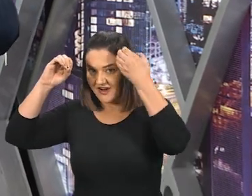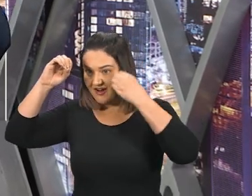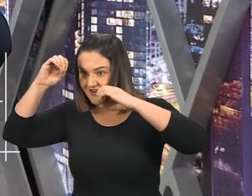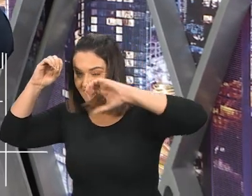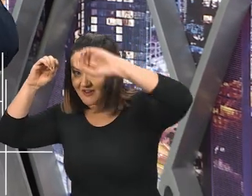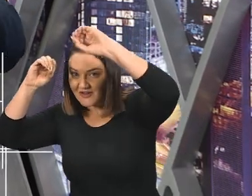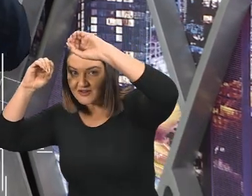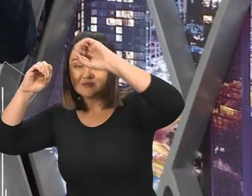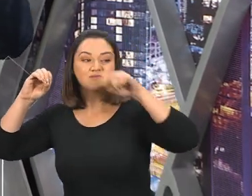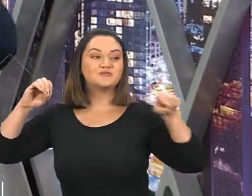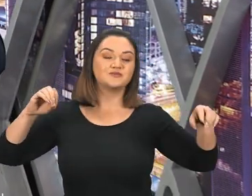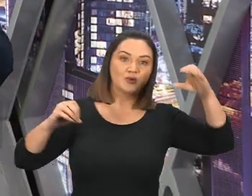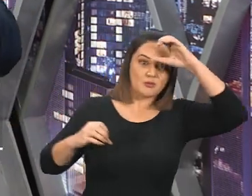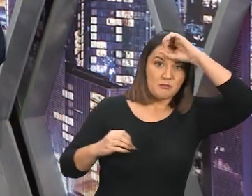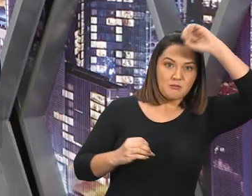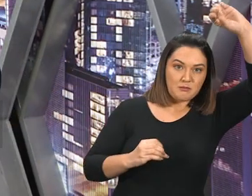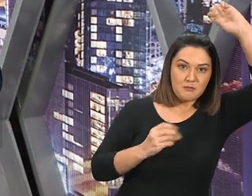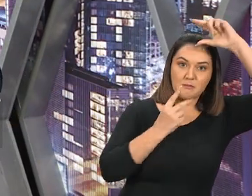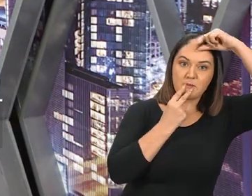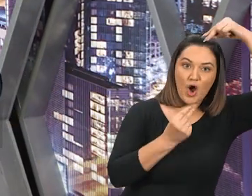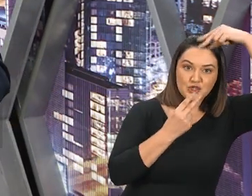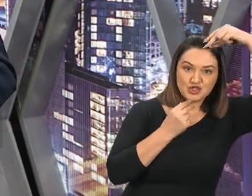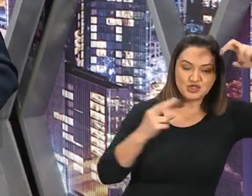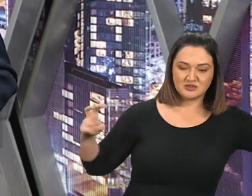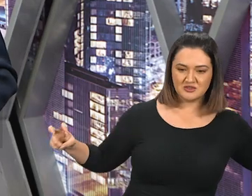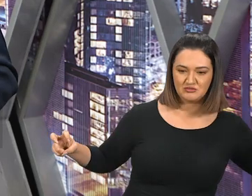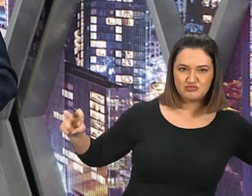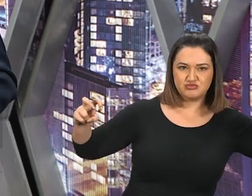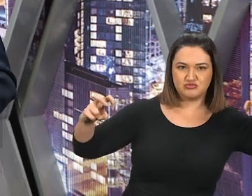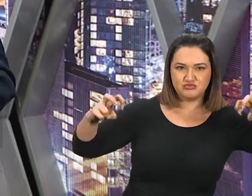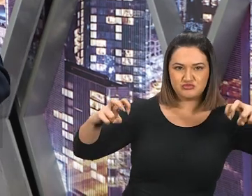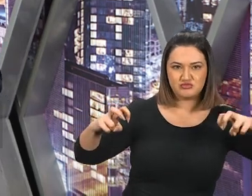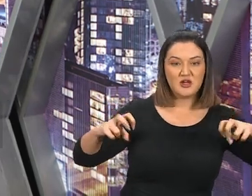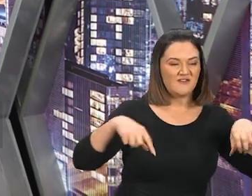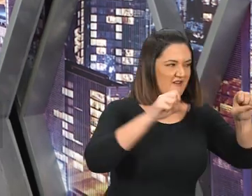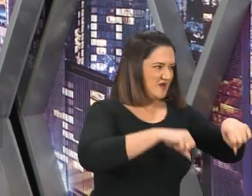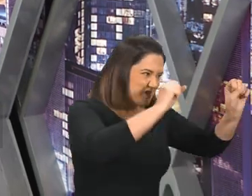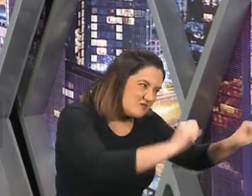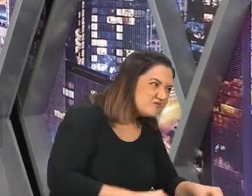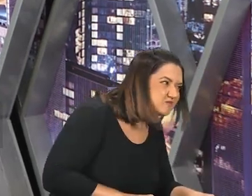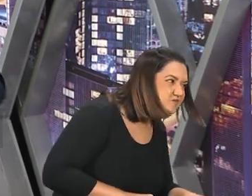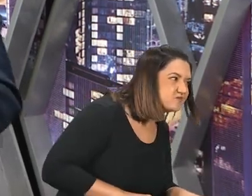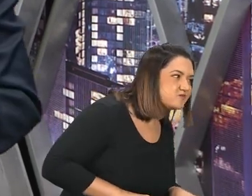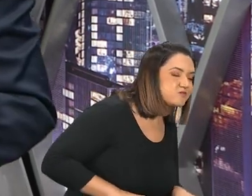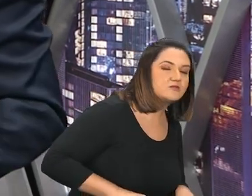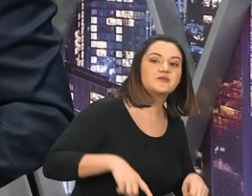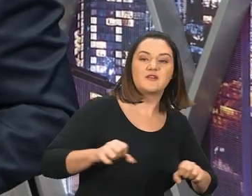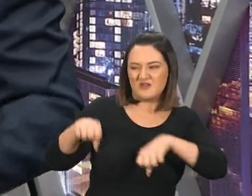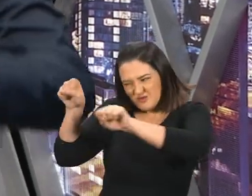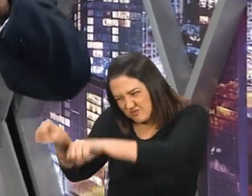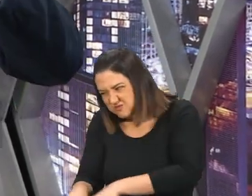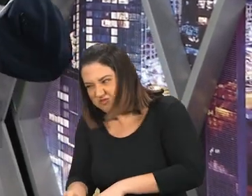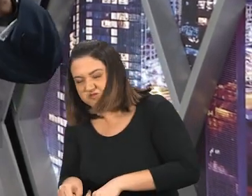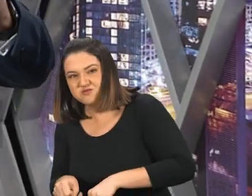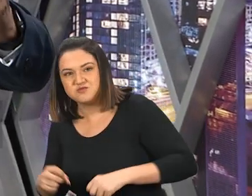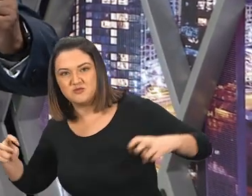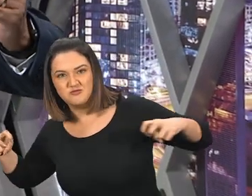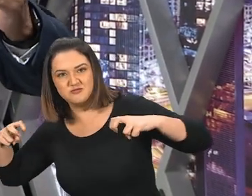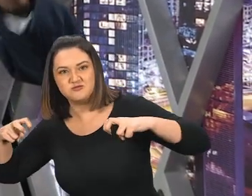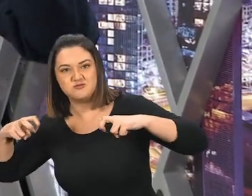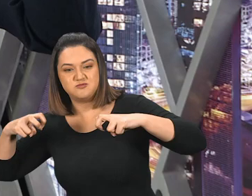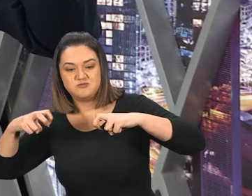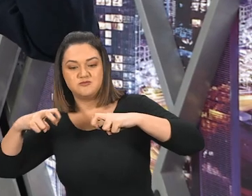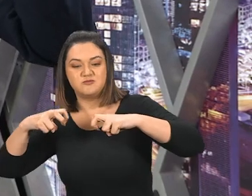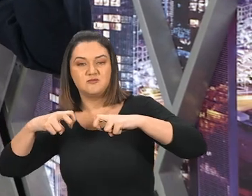um confronto, Uma briga, Uma disputa, Entre o carneiro e o bode. Quem vai vencer essa batalha? Quem vai vencer